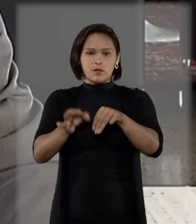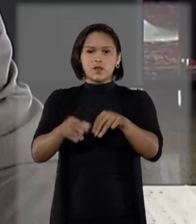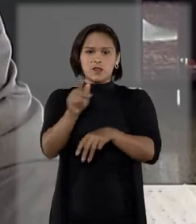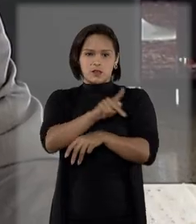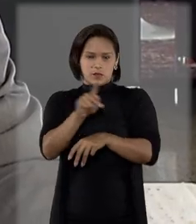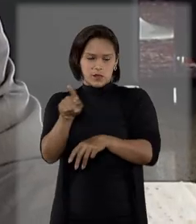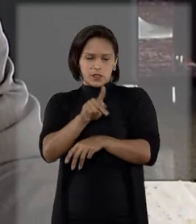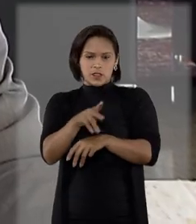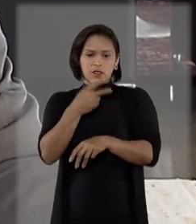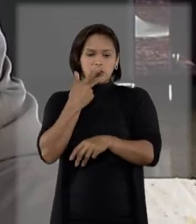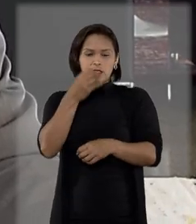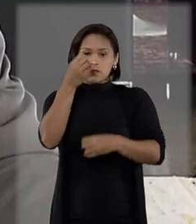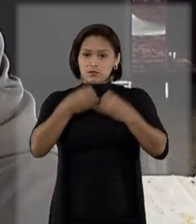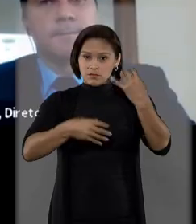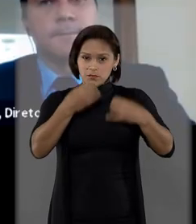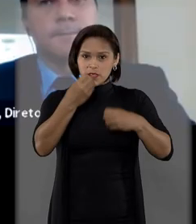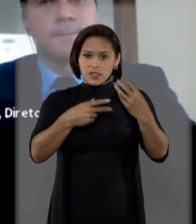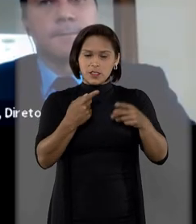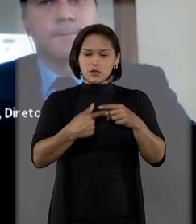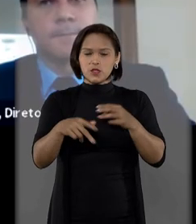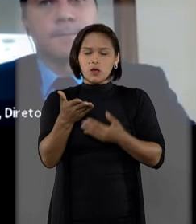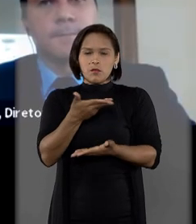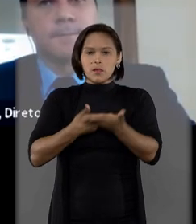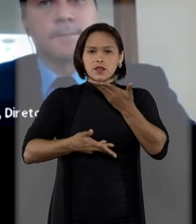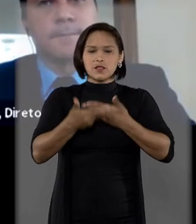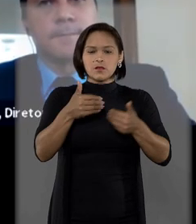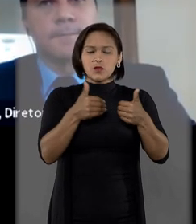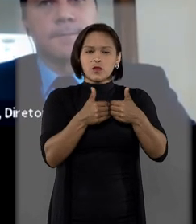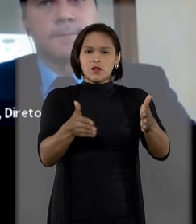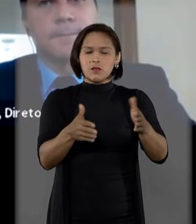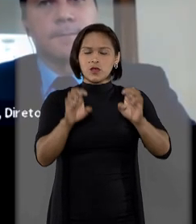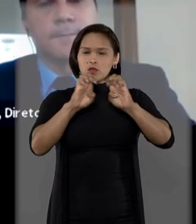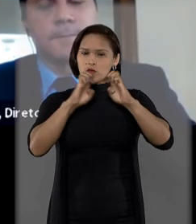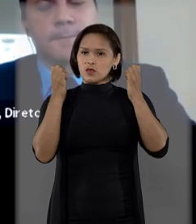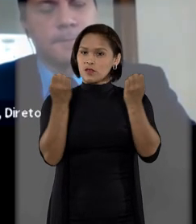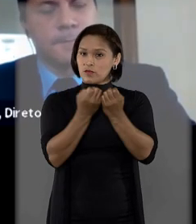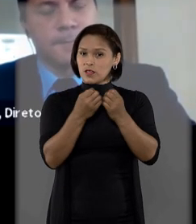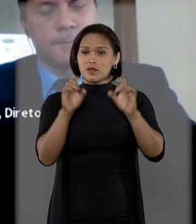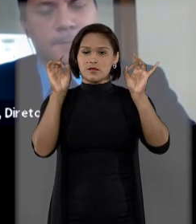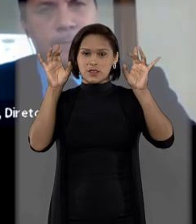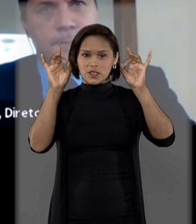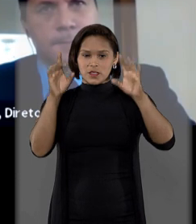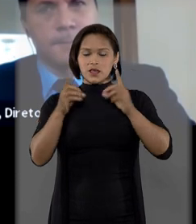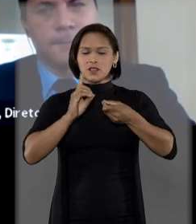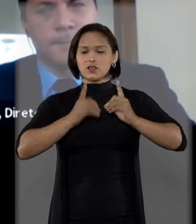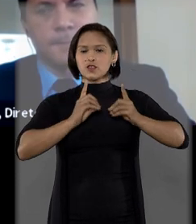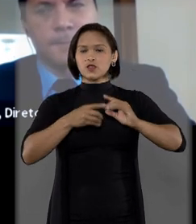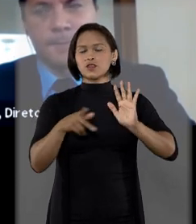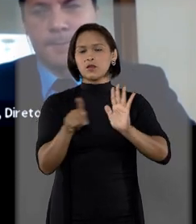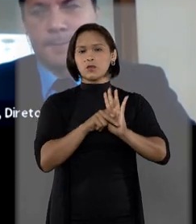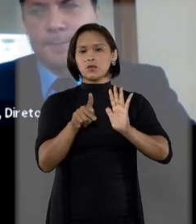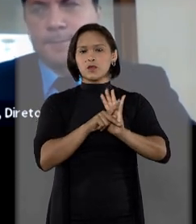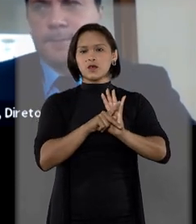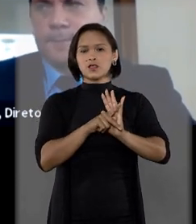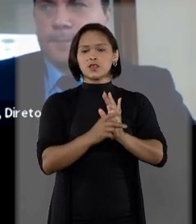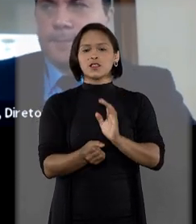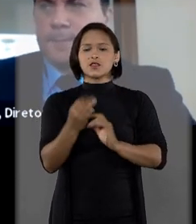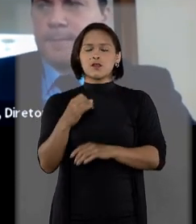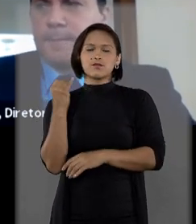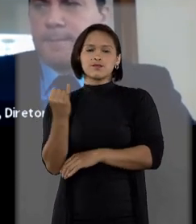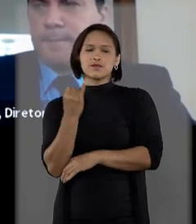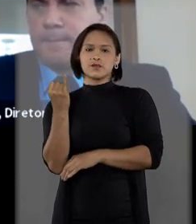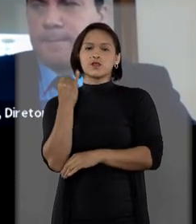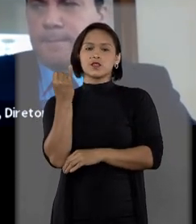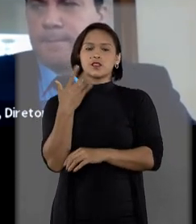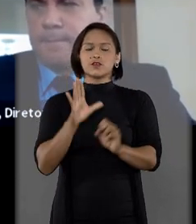Tribunal de Justiça, ministro Humberto Martins, participou da abertura do evento destacando que as discussões propostas são de extrema